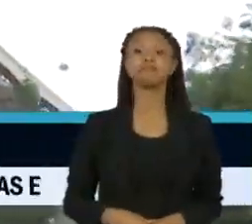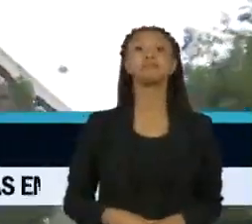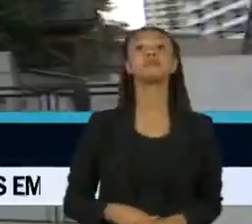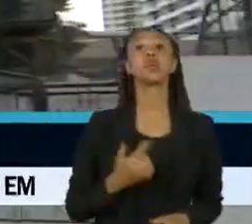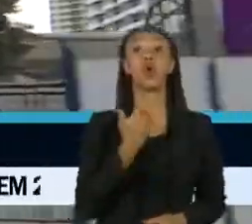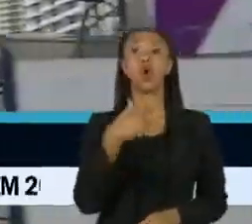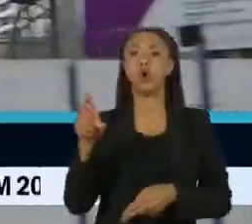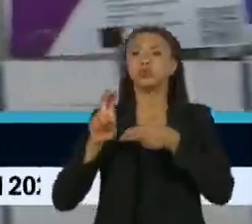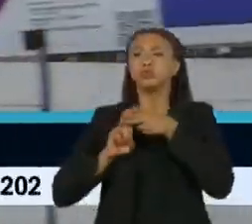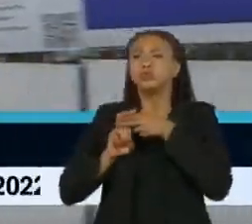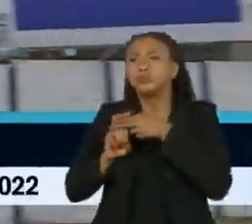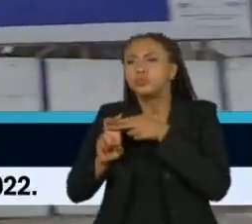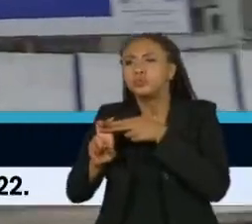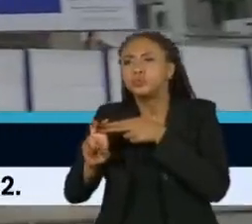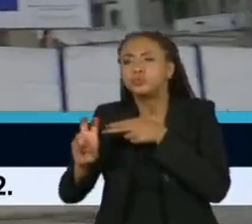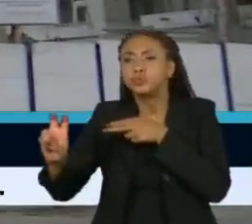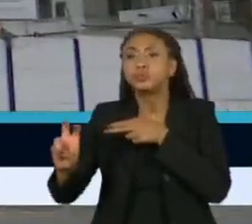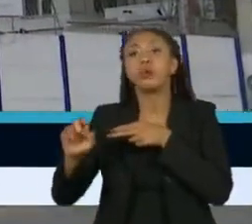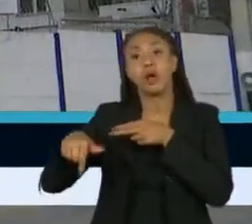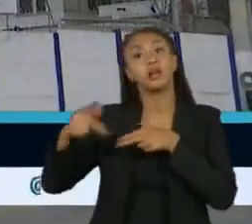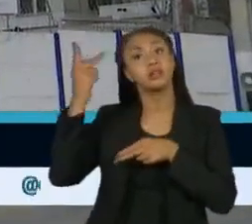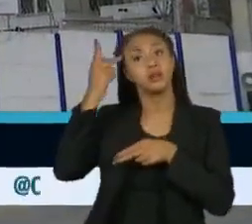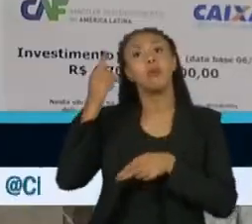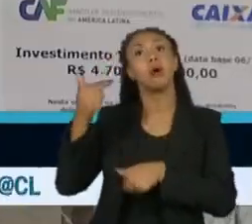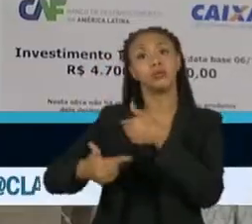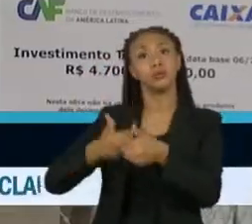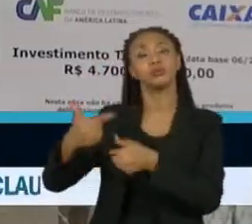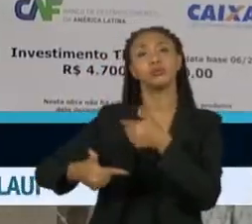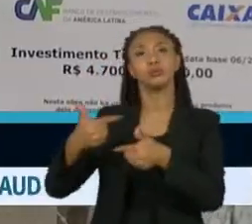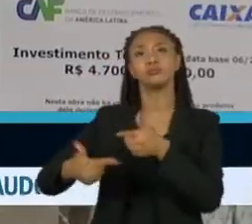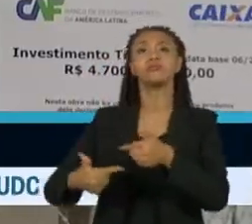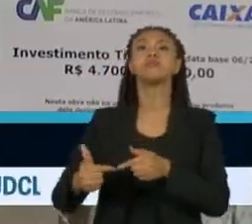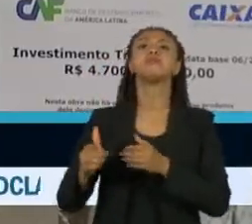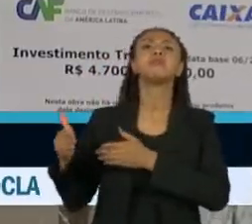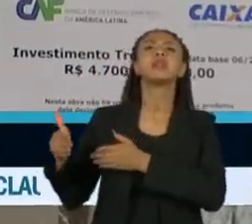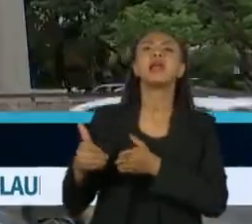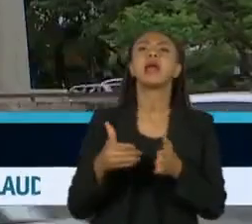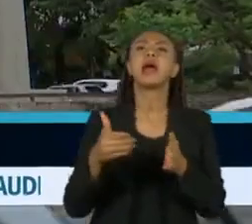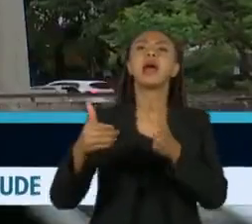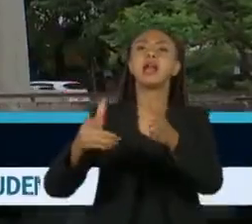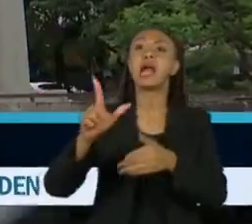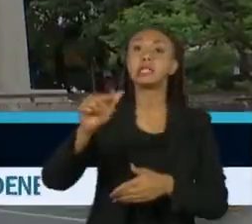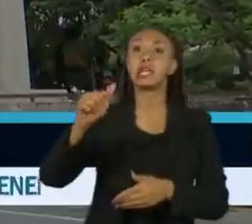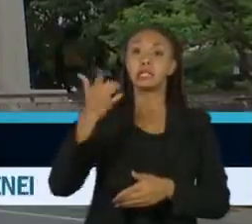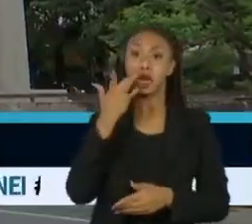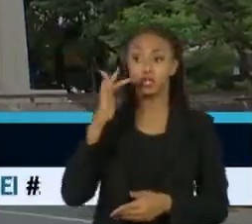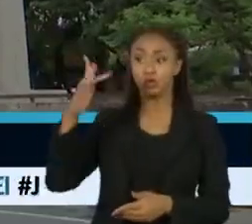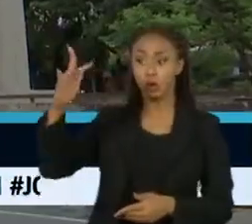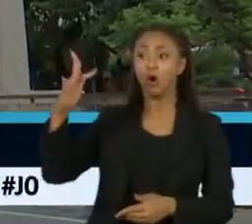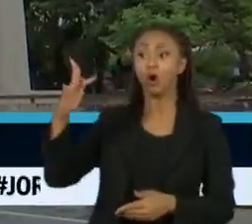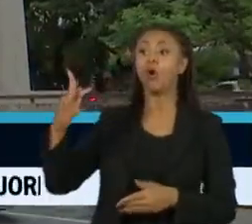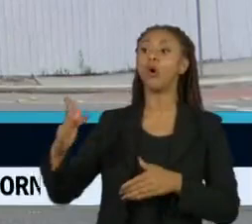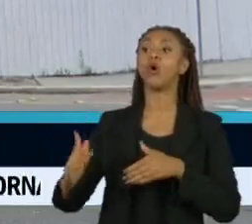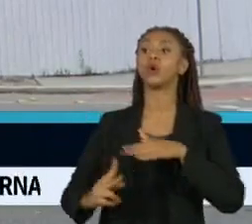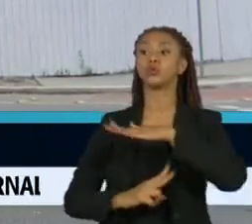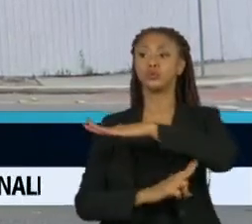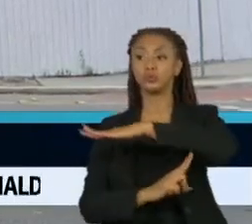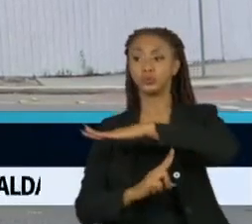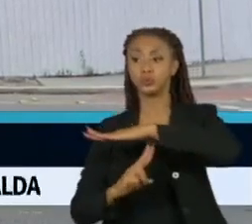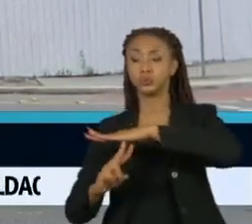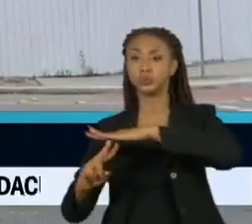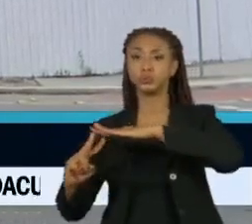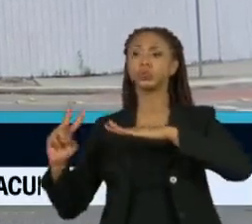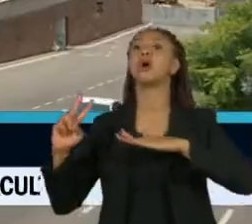Outro monotrilho está em obras em São Paulo. A linha 17 Ouro terá uma extensão de mais de 17 quilômetros e